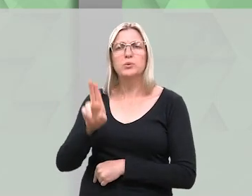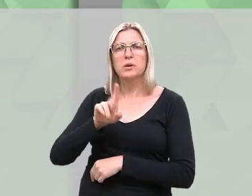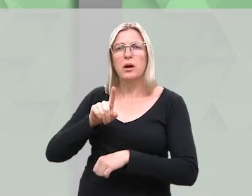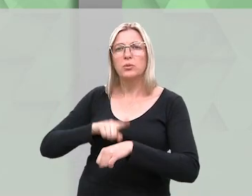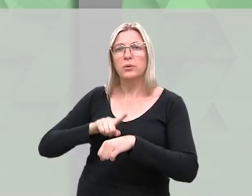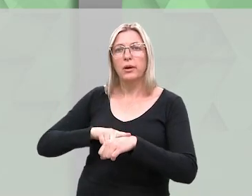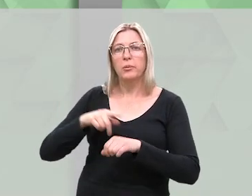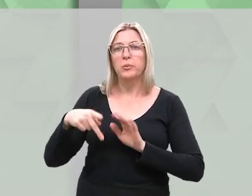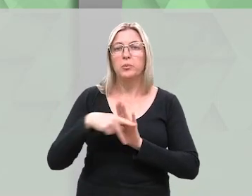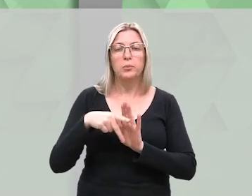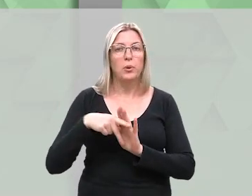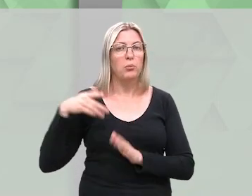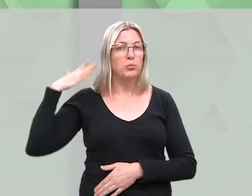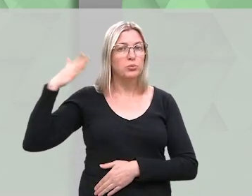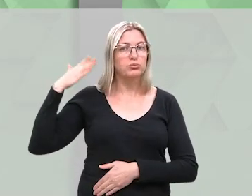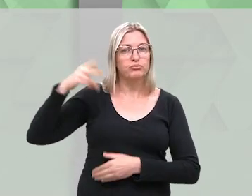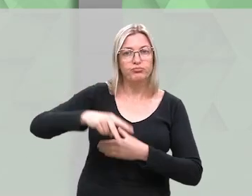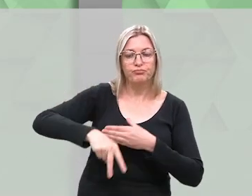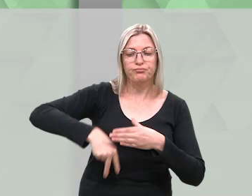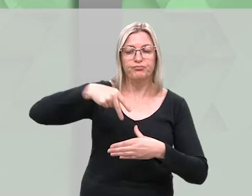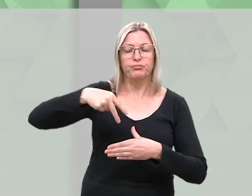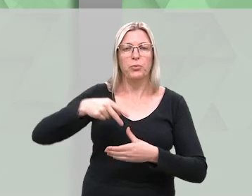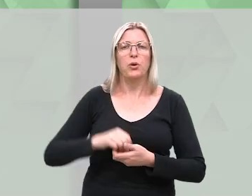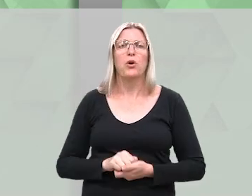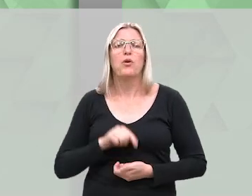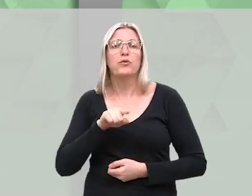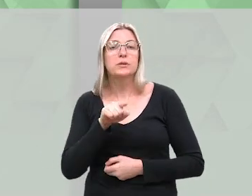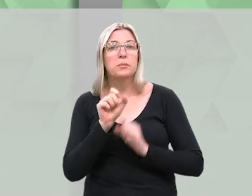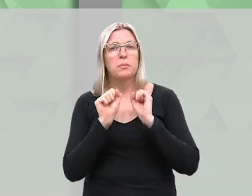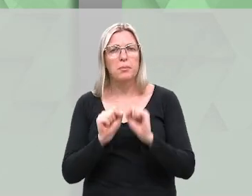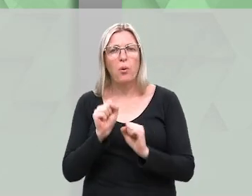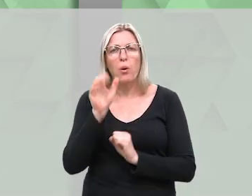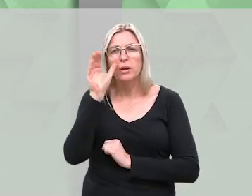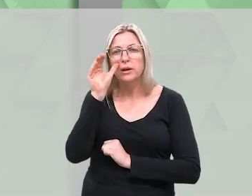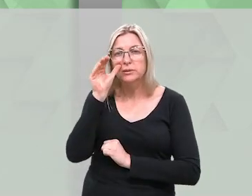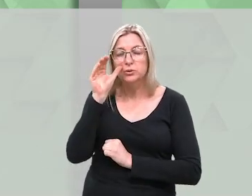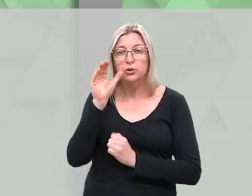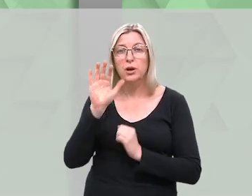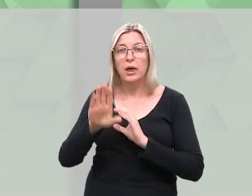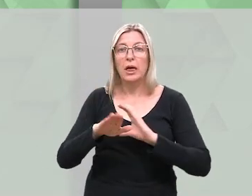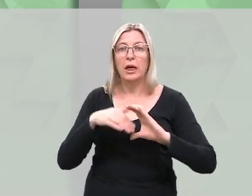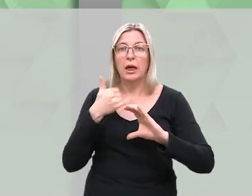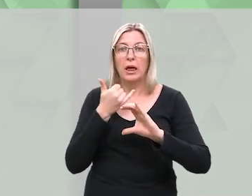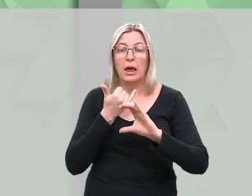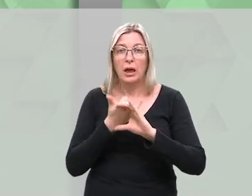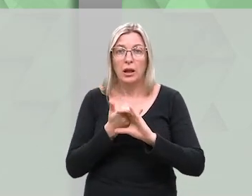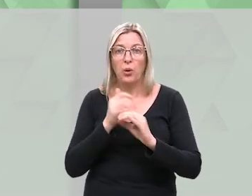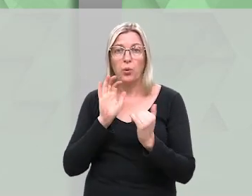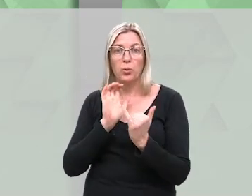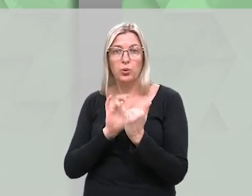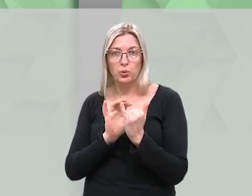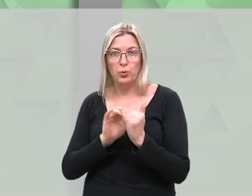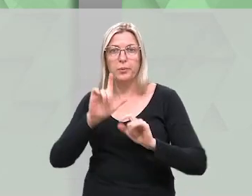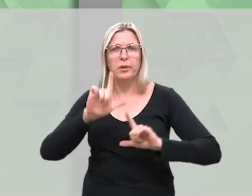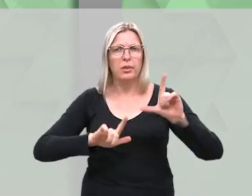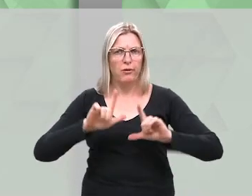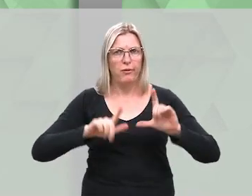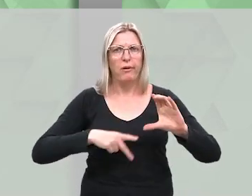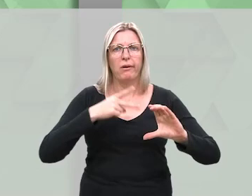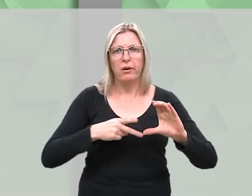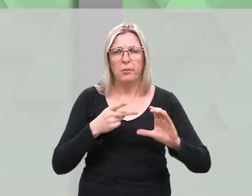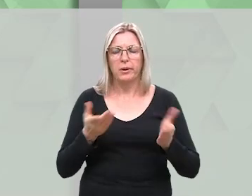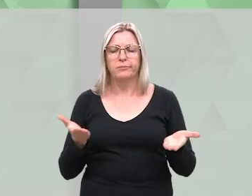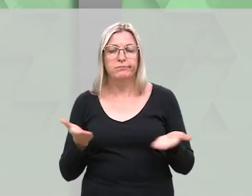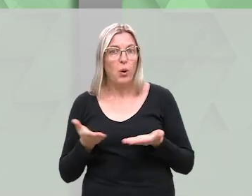ocuparam a tribuna no expediente político. As manifestações podem ser acompanhadas na íntegra no canal do YouTube da TV Câmara.